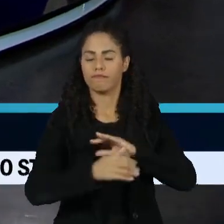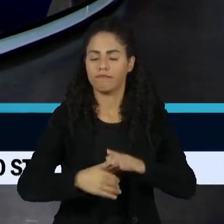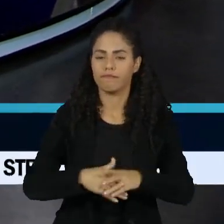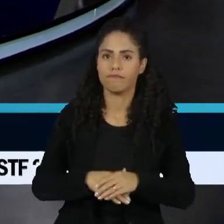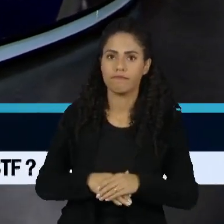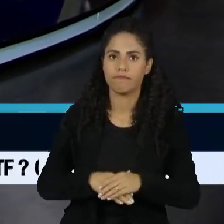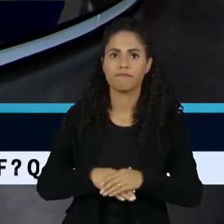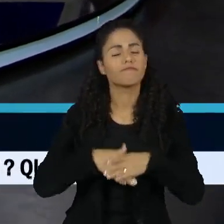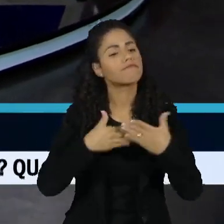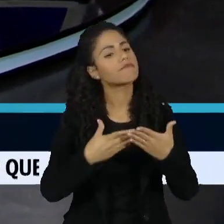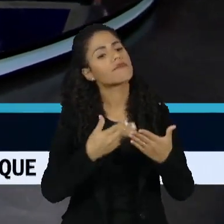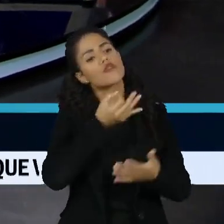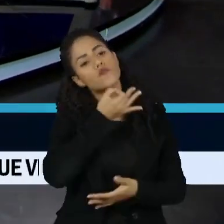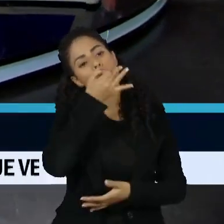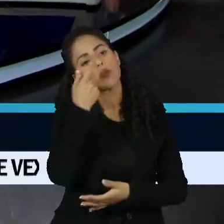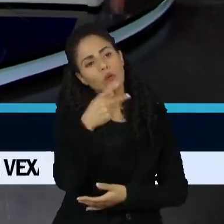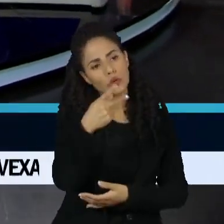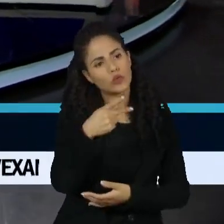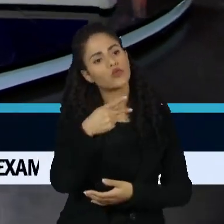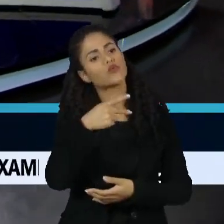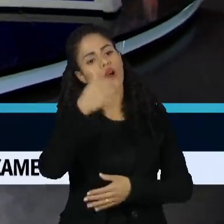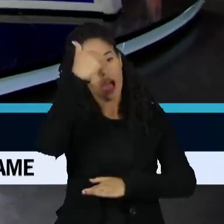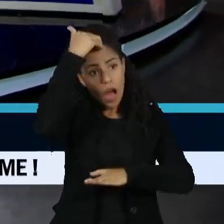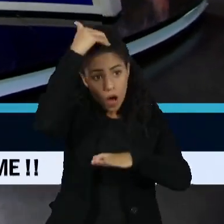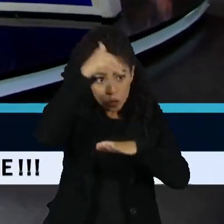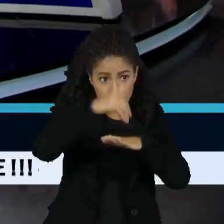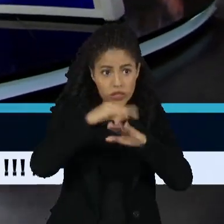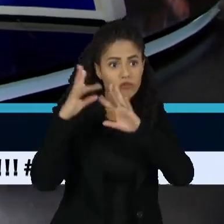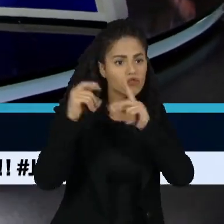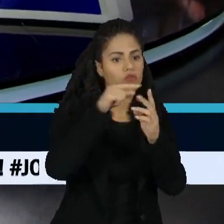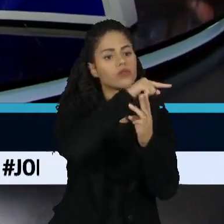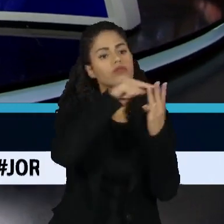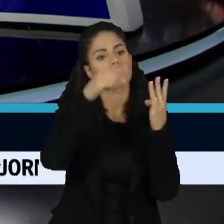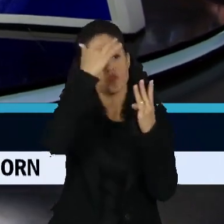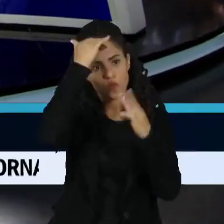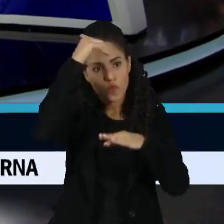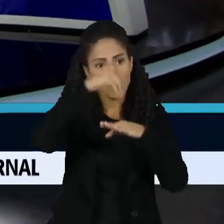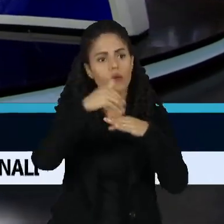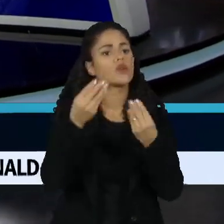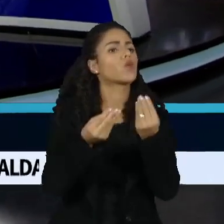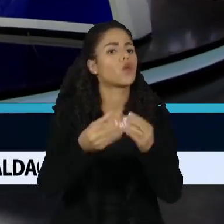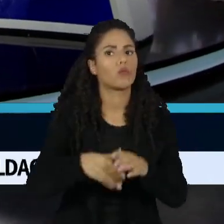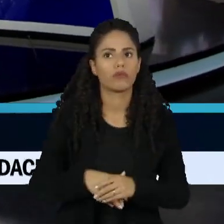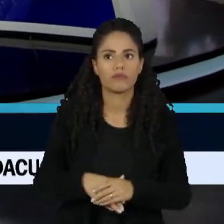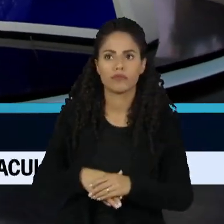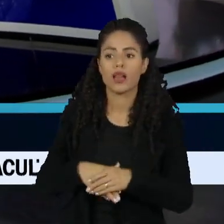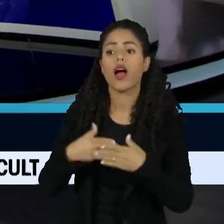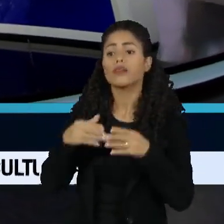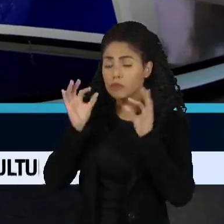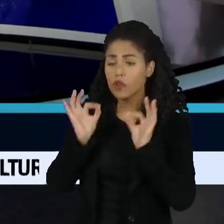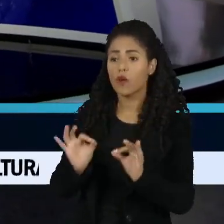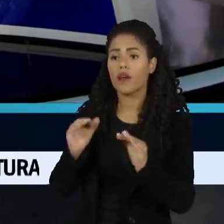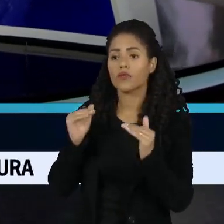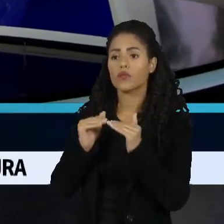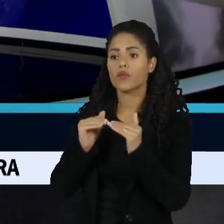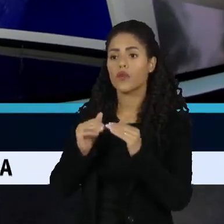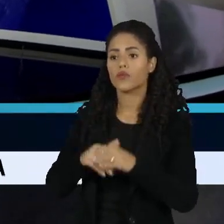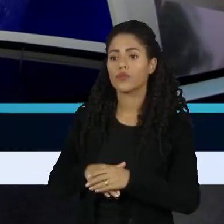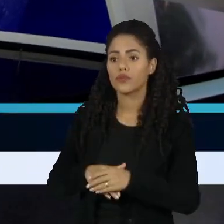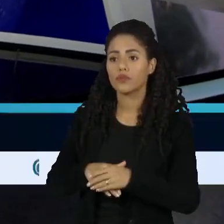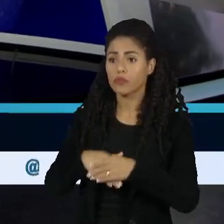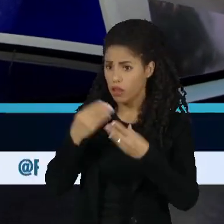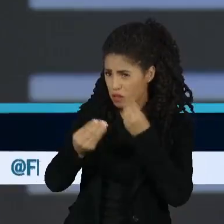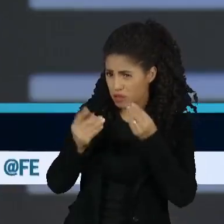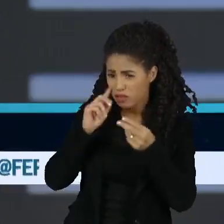Vila, como você avalia a condenação dos réus até agora? Bem, a condenação foi absolutamente correta. Agora, você